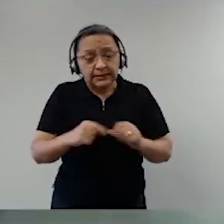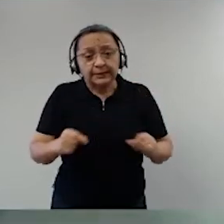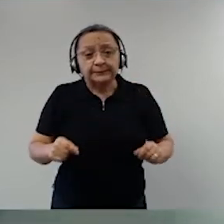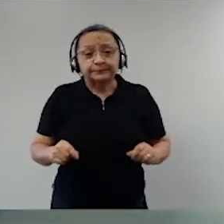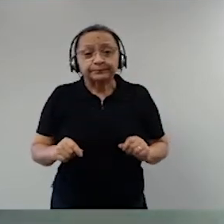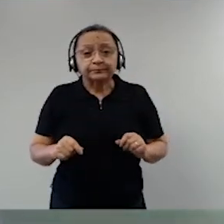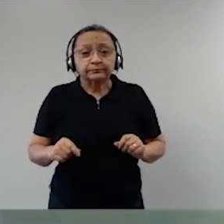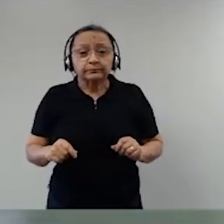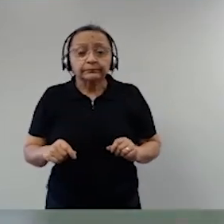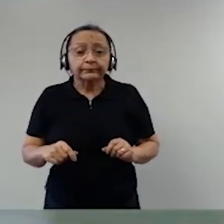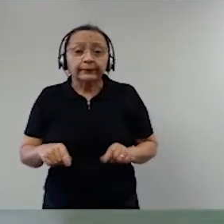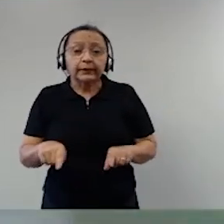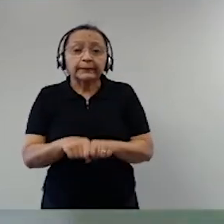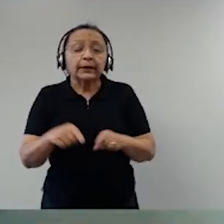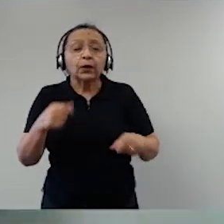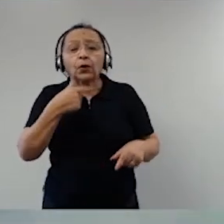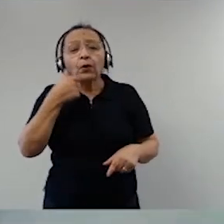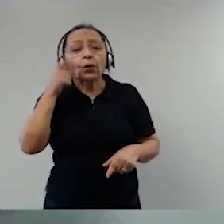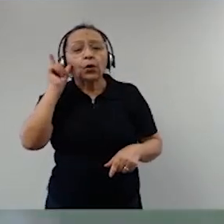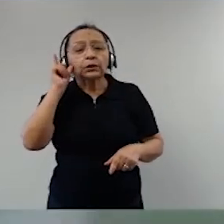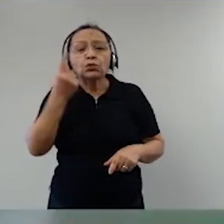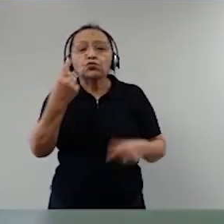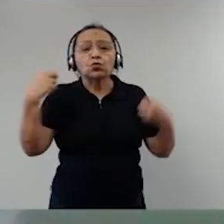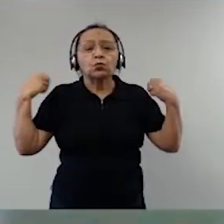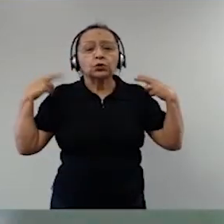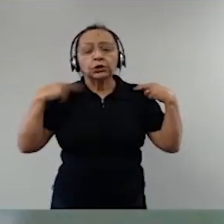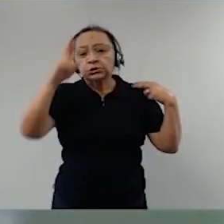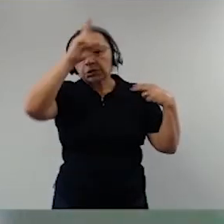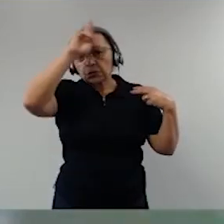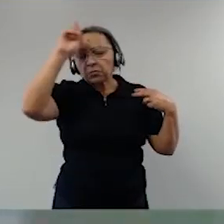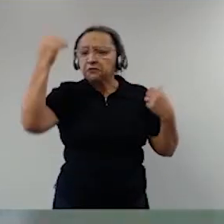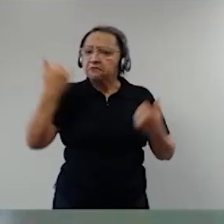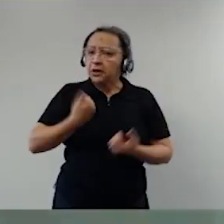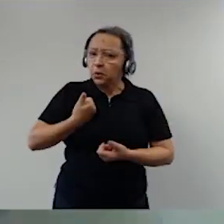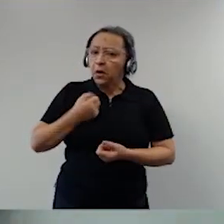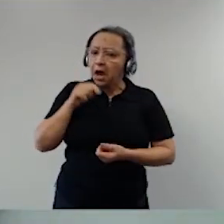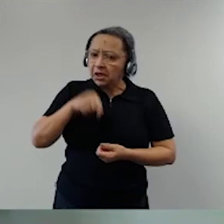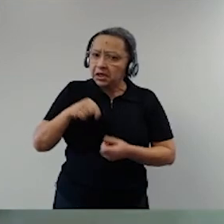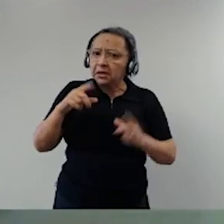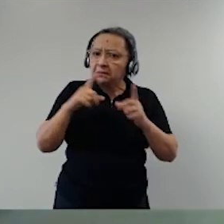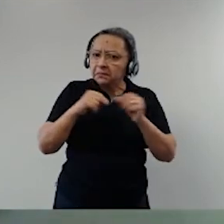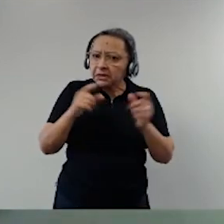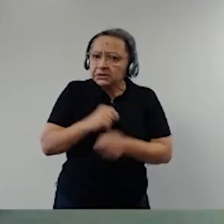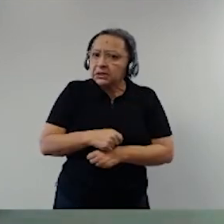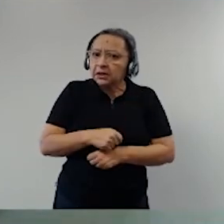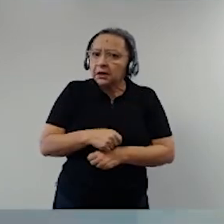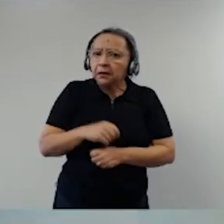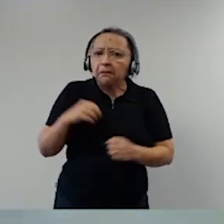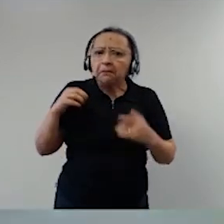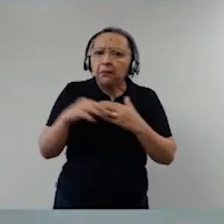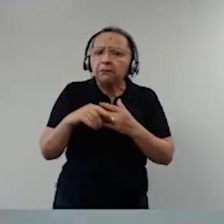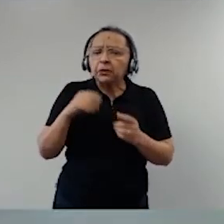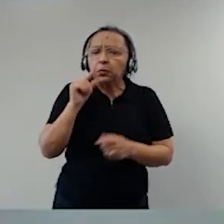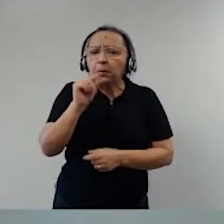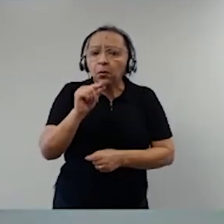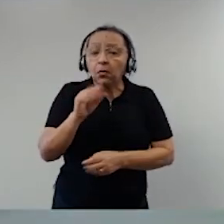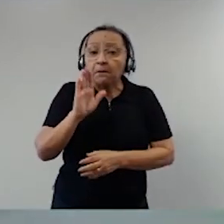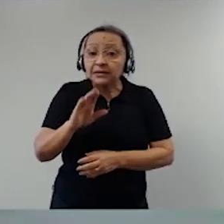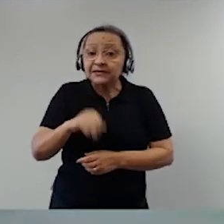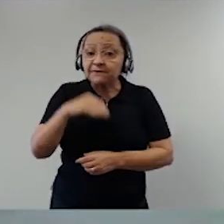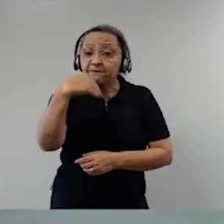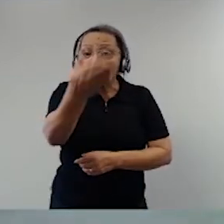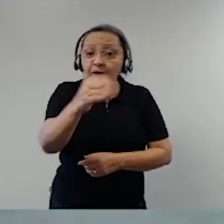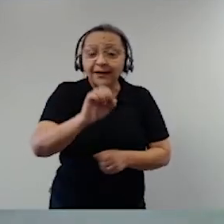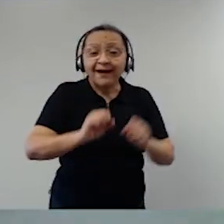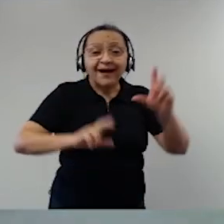motorista de Uber ontem me falou assim, não, não, aqui no plano piloto de Brasília, aqui não tem muito movimento, não. Mas saiu daqui, foi para